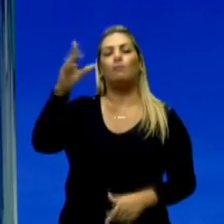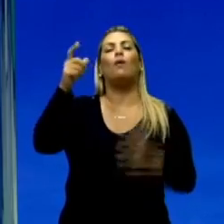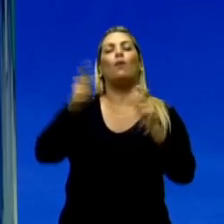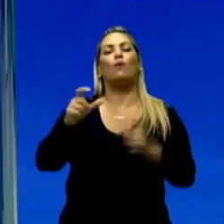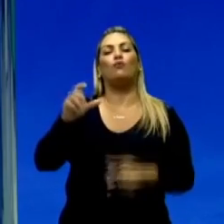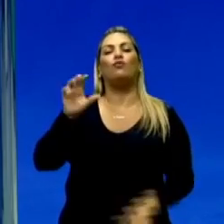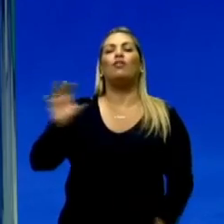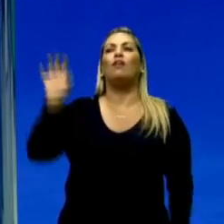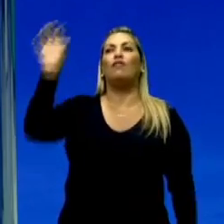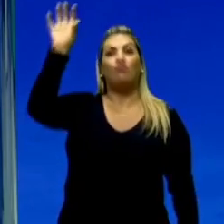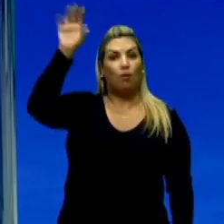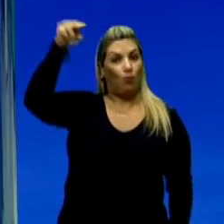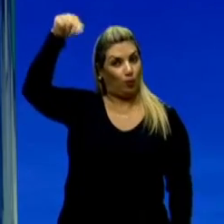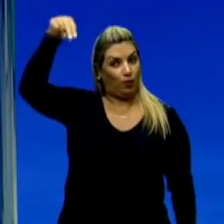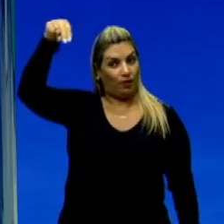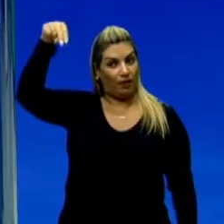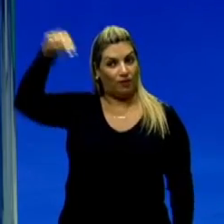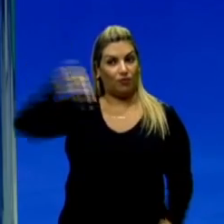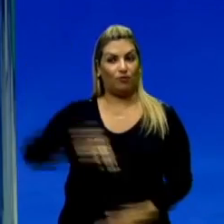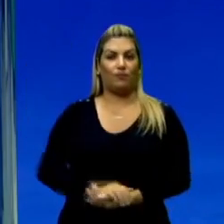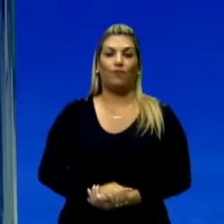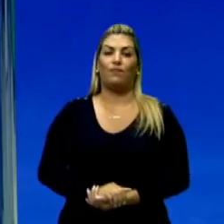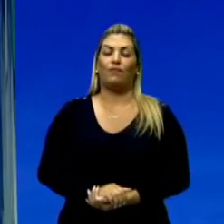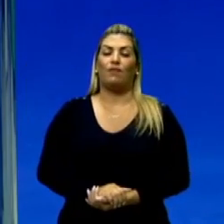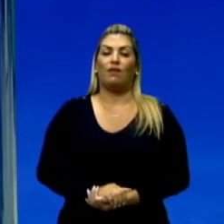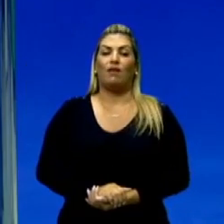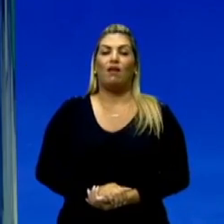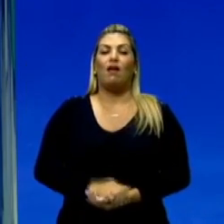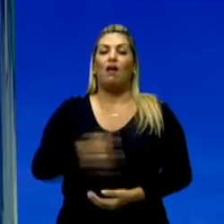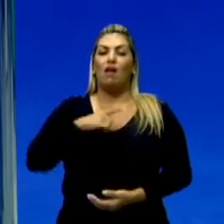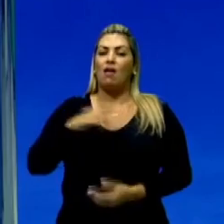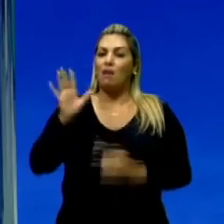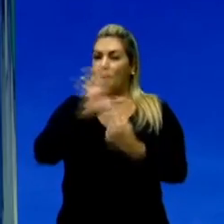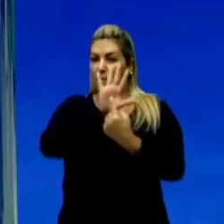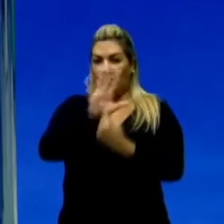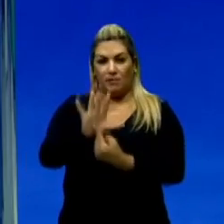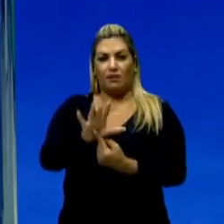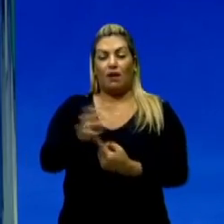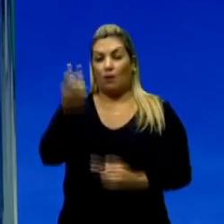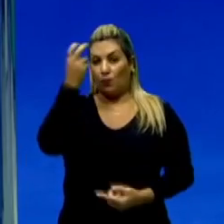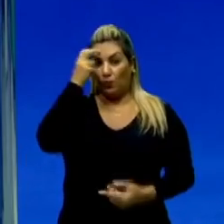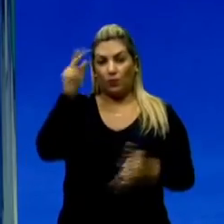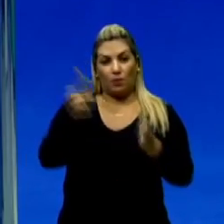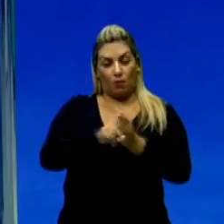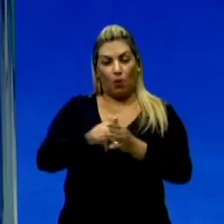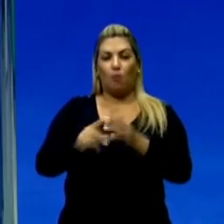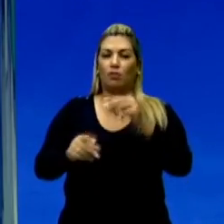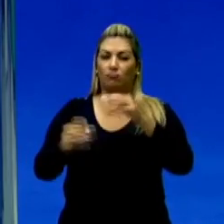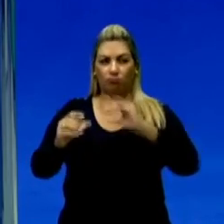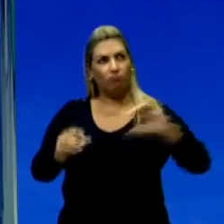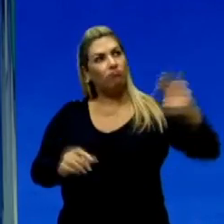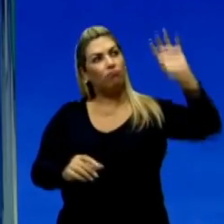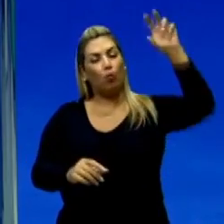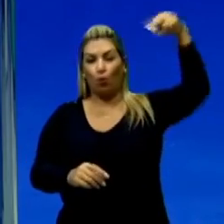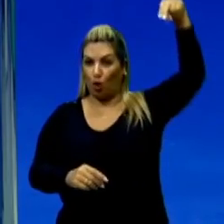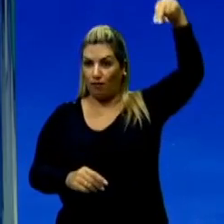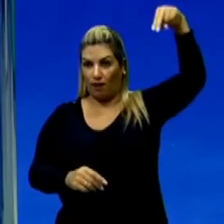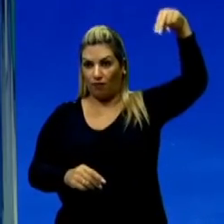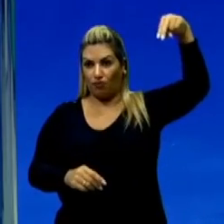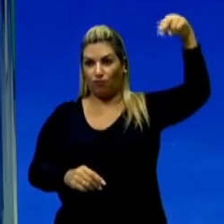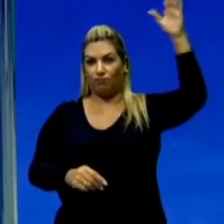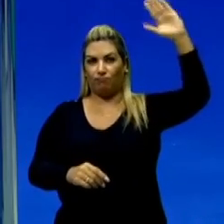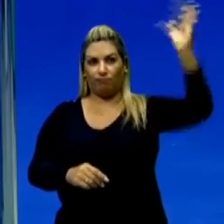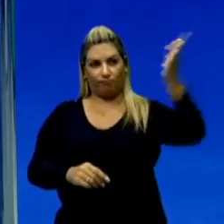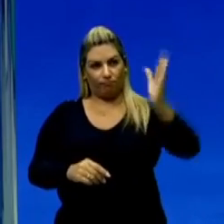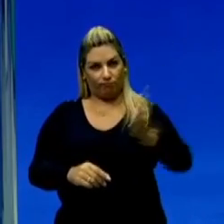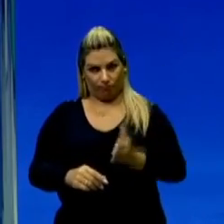porque essas obras trarão para nós essa perspectiva de mostrar a cultura nordestina. Então, as